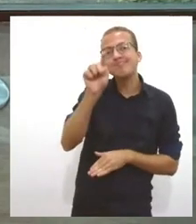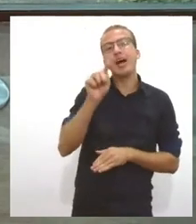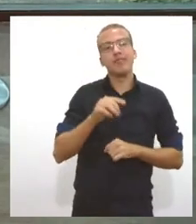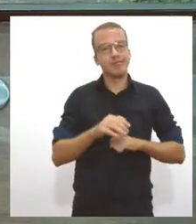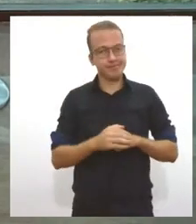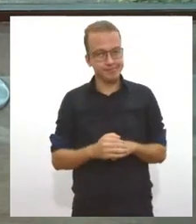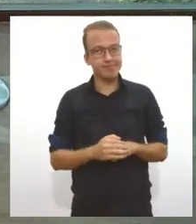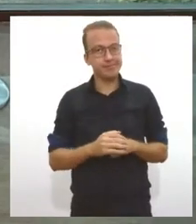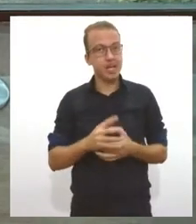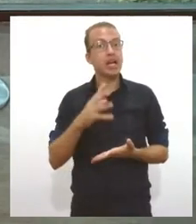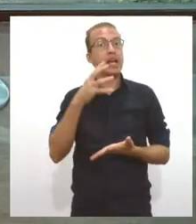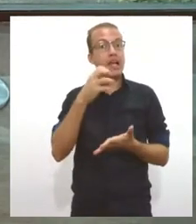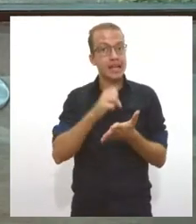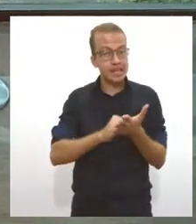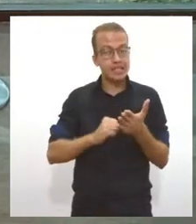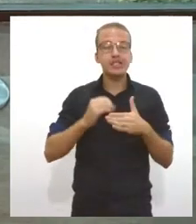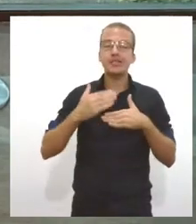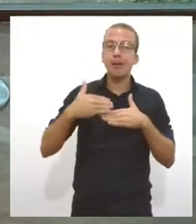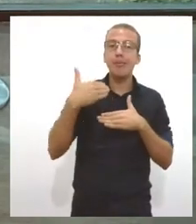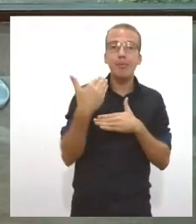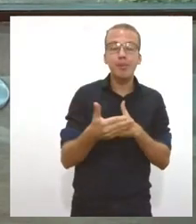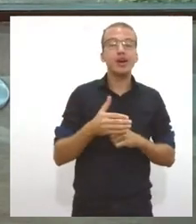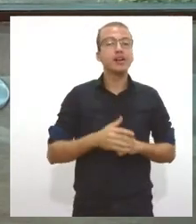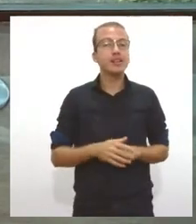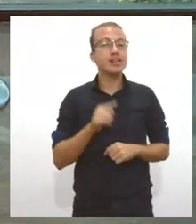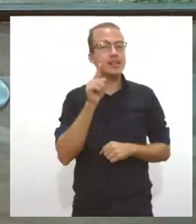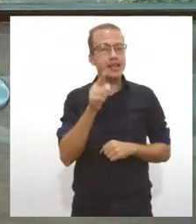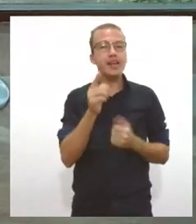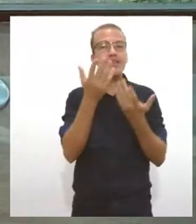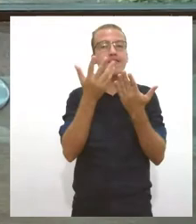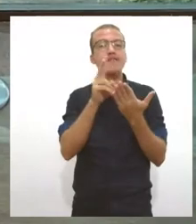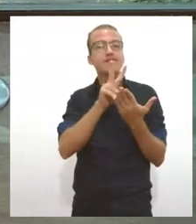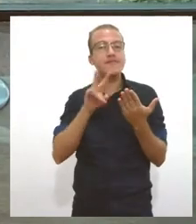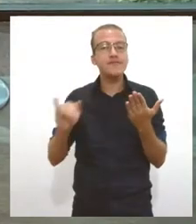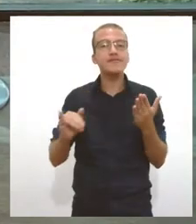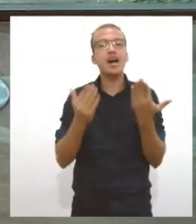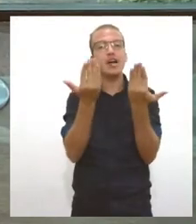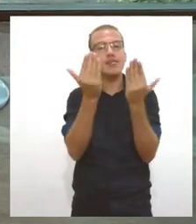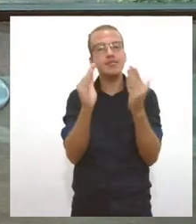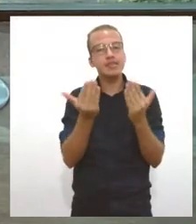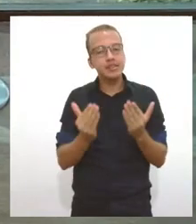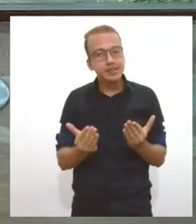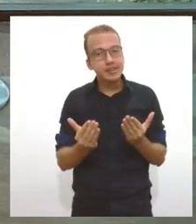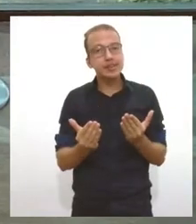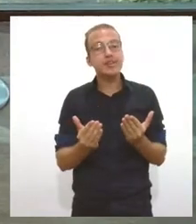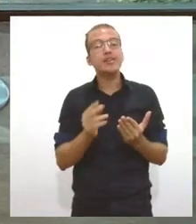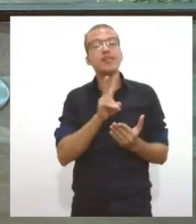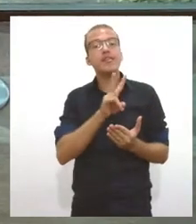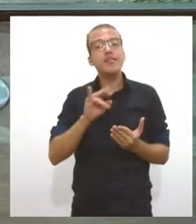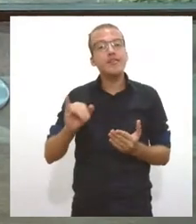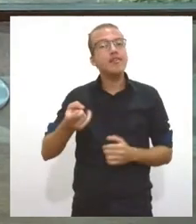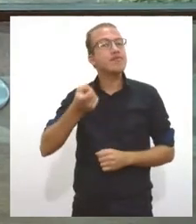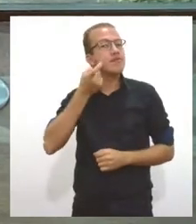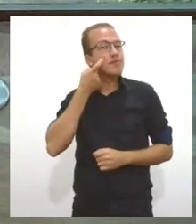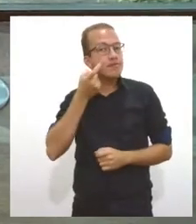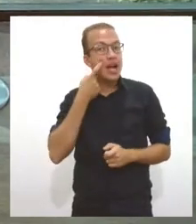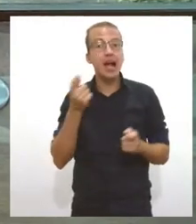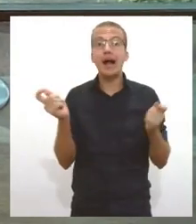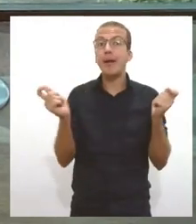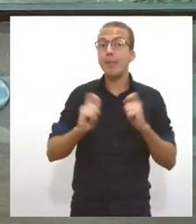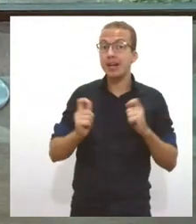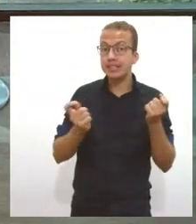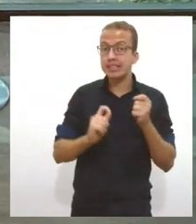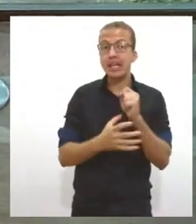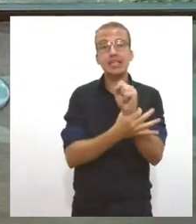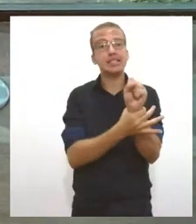Neles serão avaliados aspectos que possam aferir, ou melhor, afetar a efetividade terapêutica dos remédios,